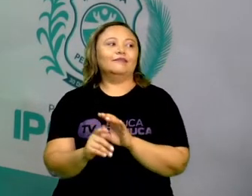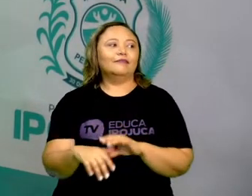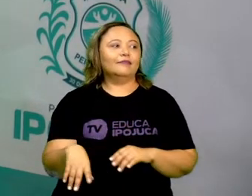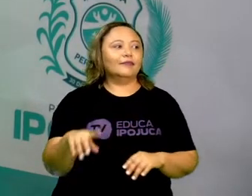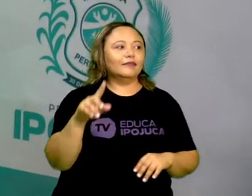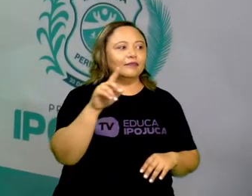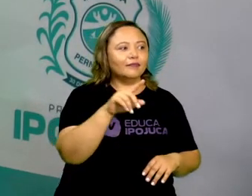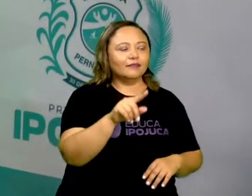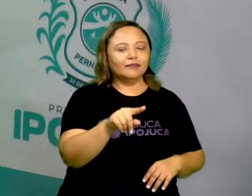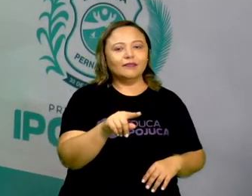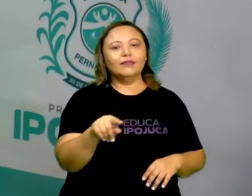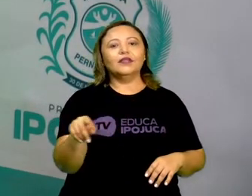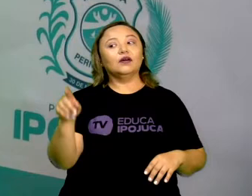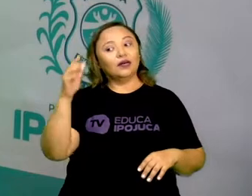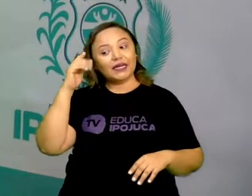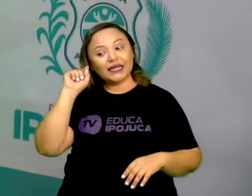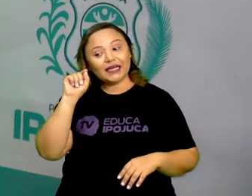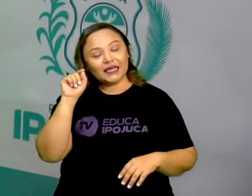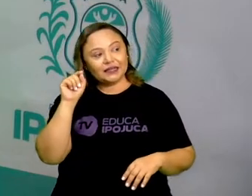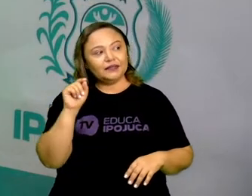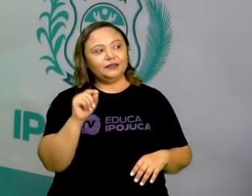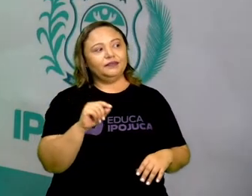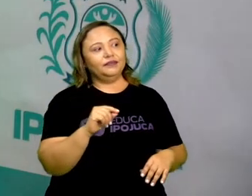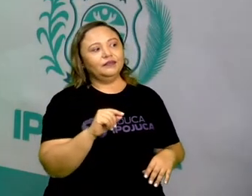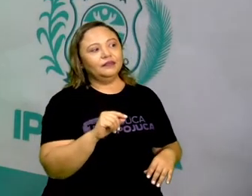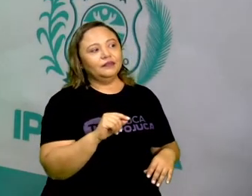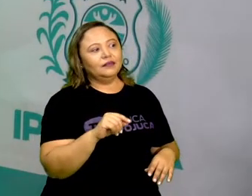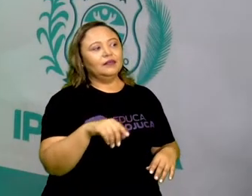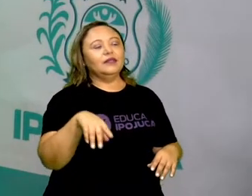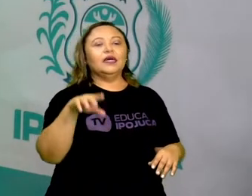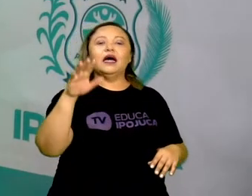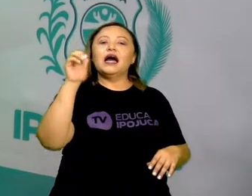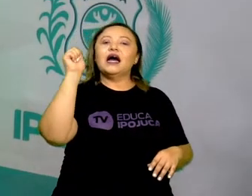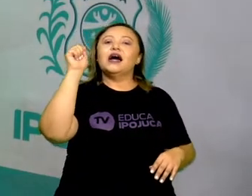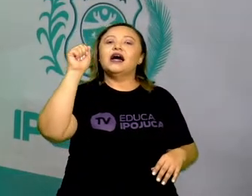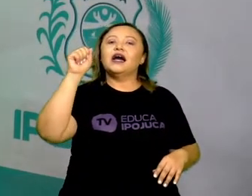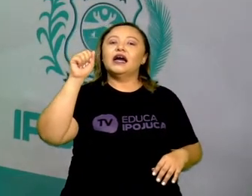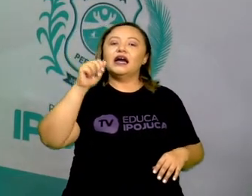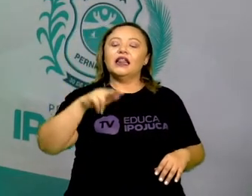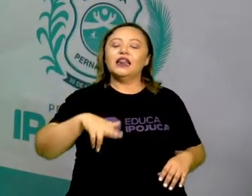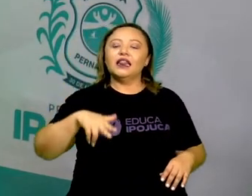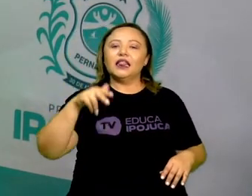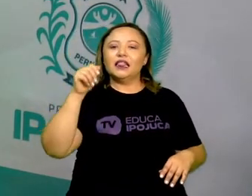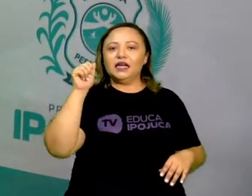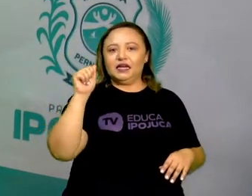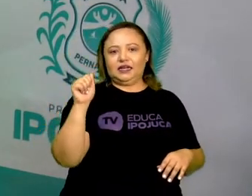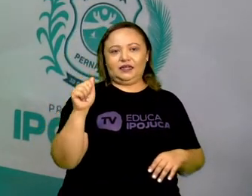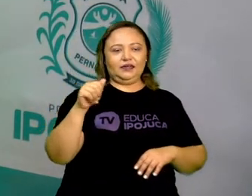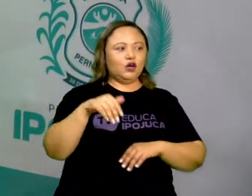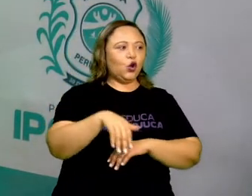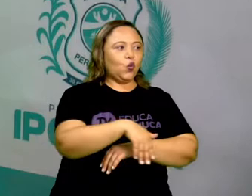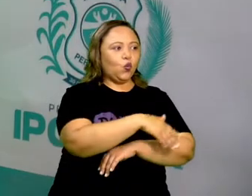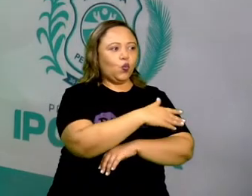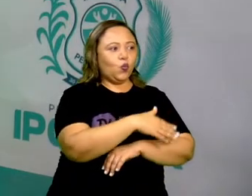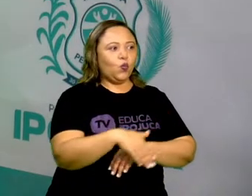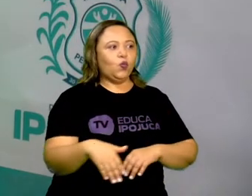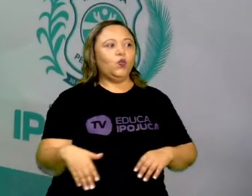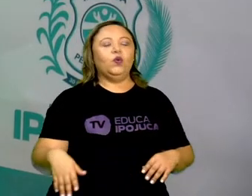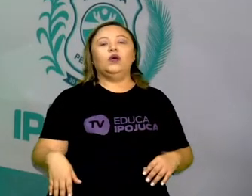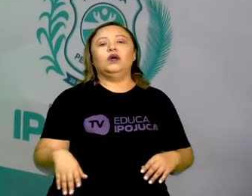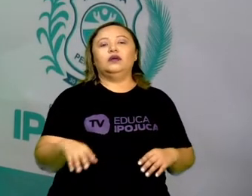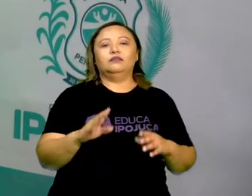aqui a pracinha dos pássaros. Quem mora é Ana. E a rua de Ana é Rua